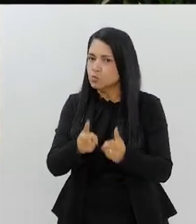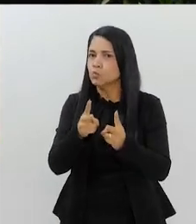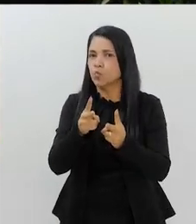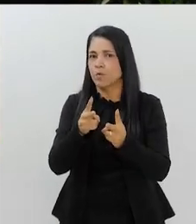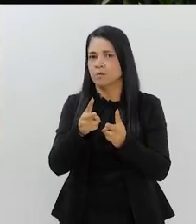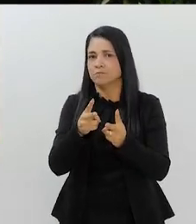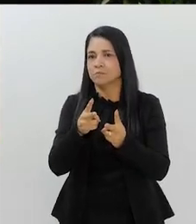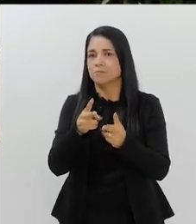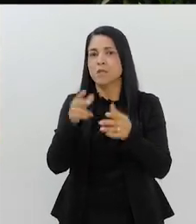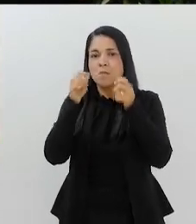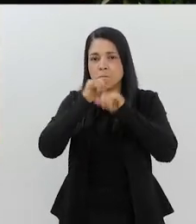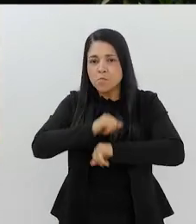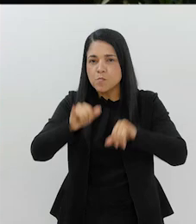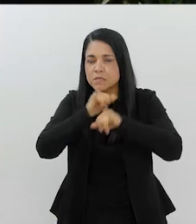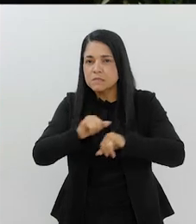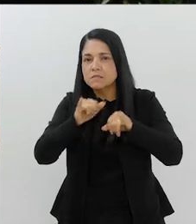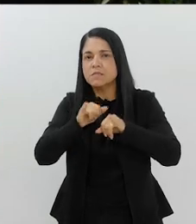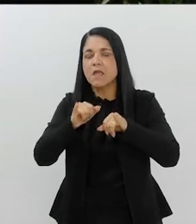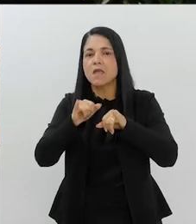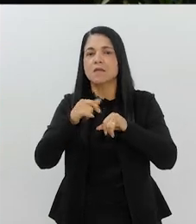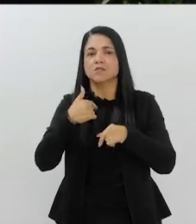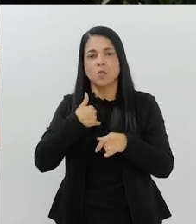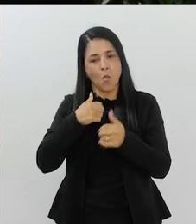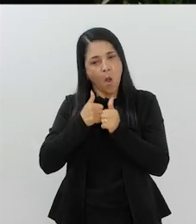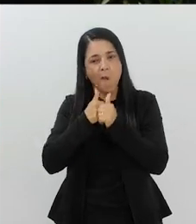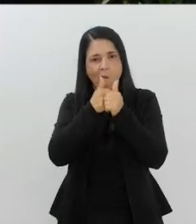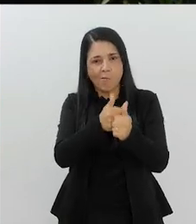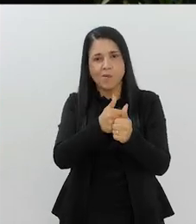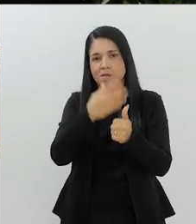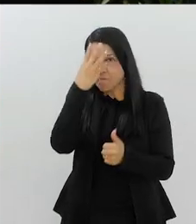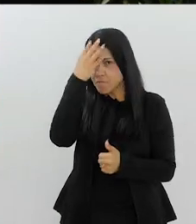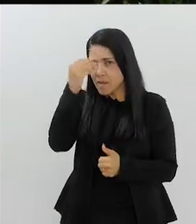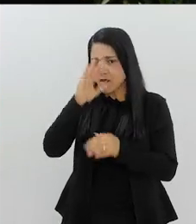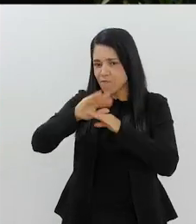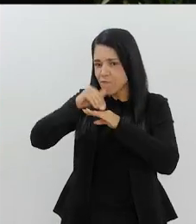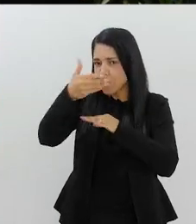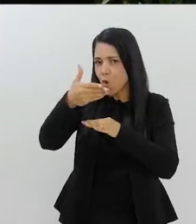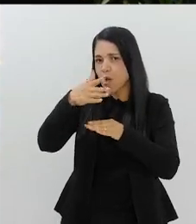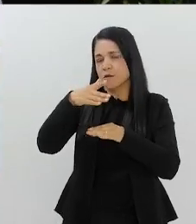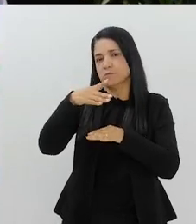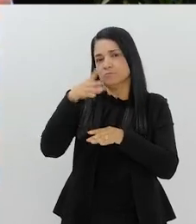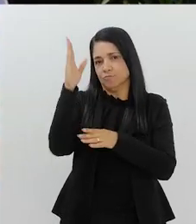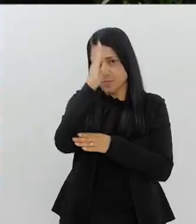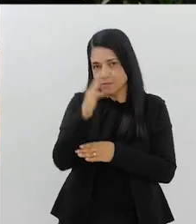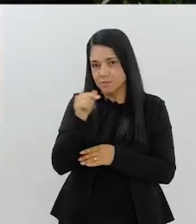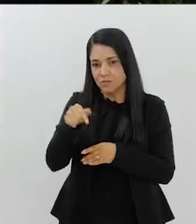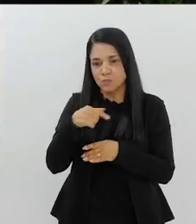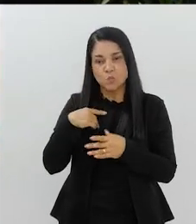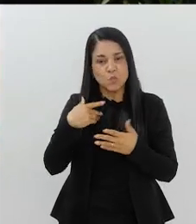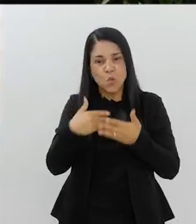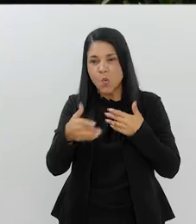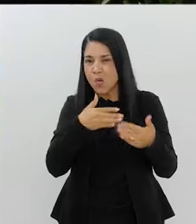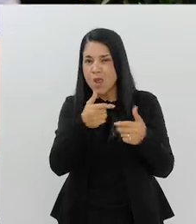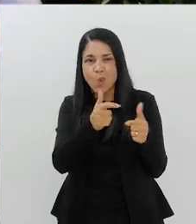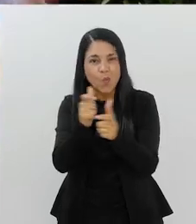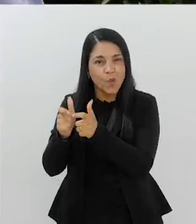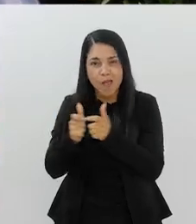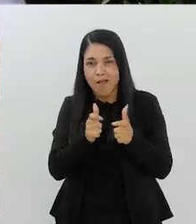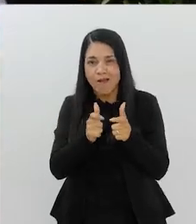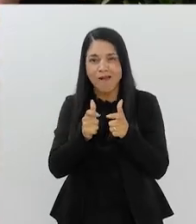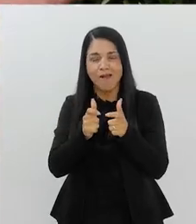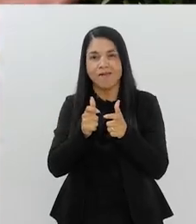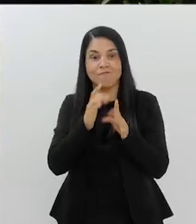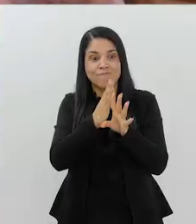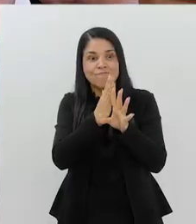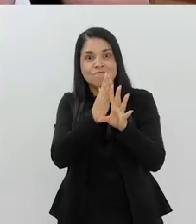atleta, porque ele fazia publicidade. Rapaz, eu acompanhei o Pelé no exterior. Por onde ele passava, em qualquer lugar do mundo,